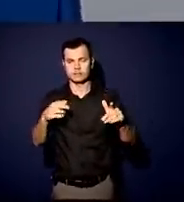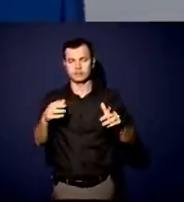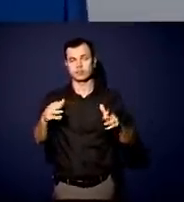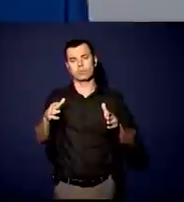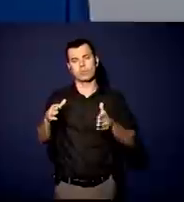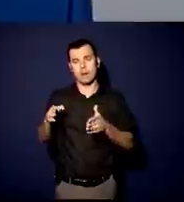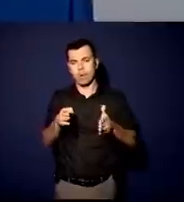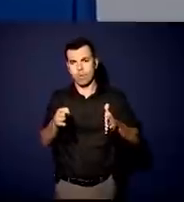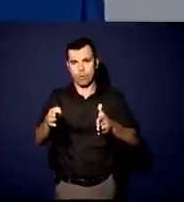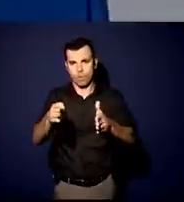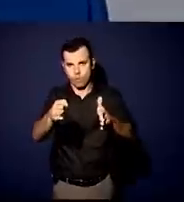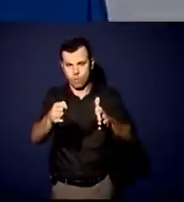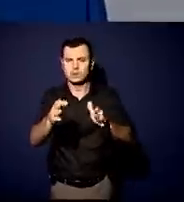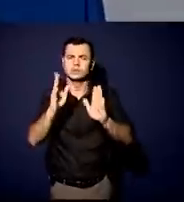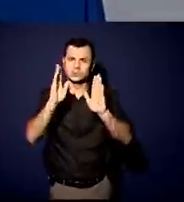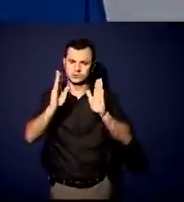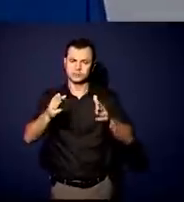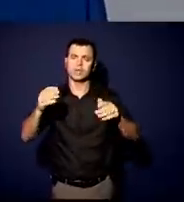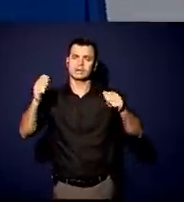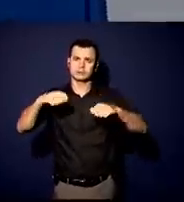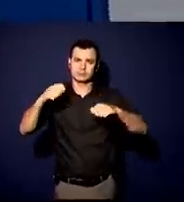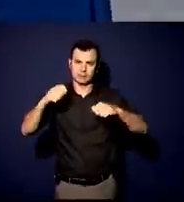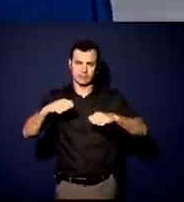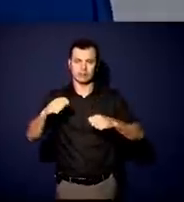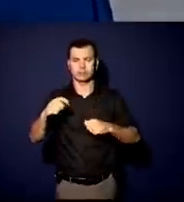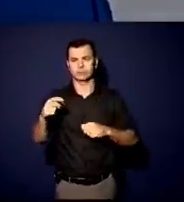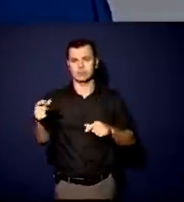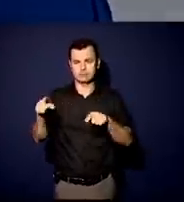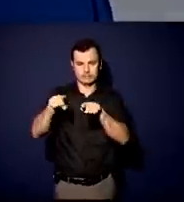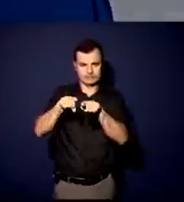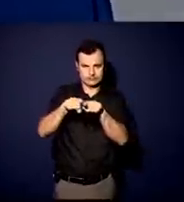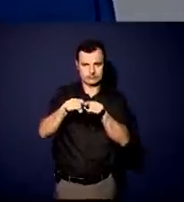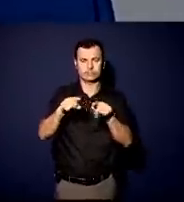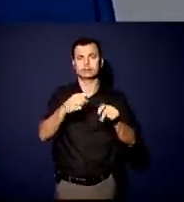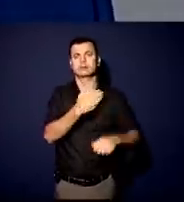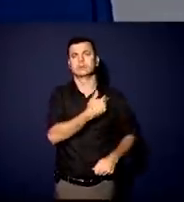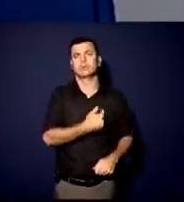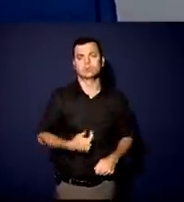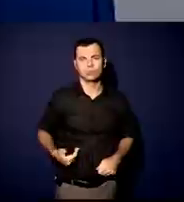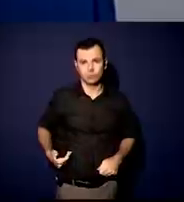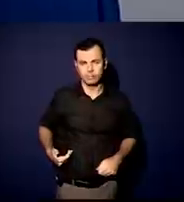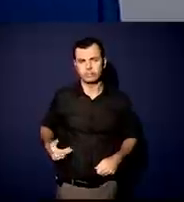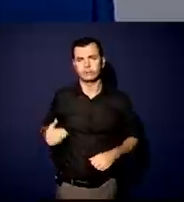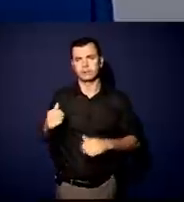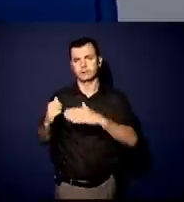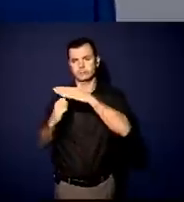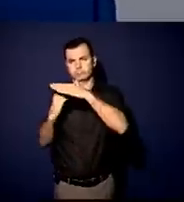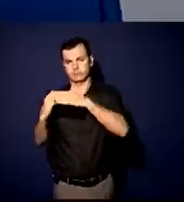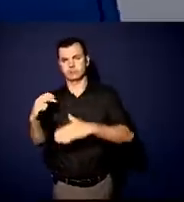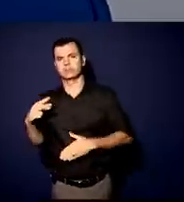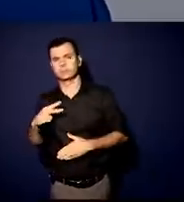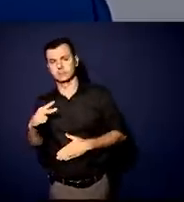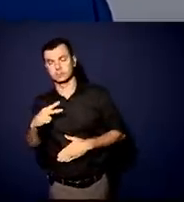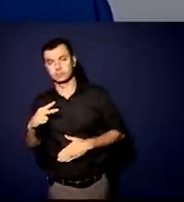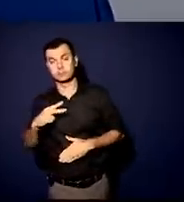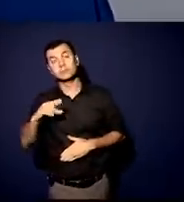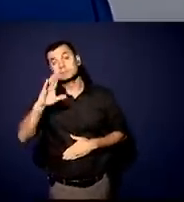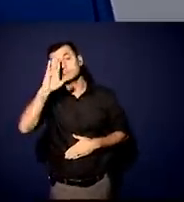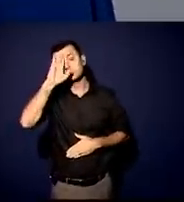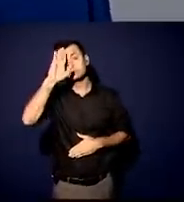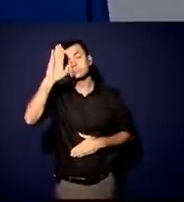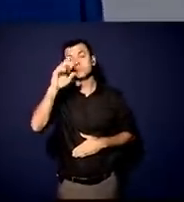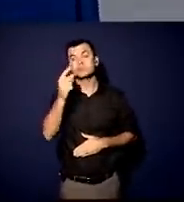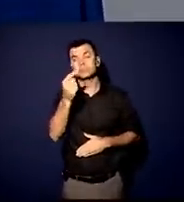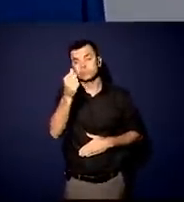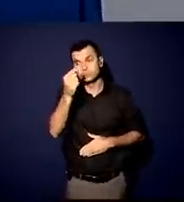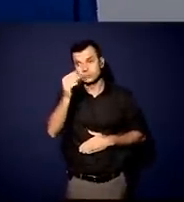essa parceria público-privada. Não é disso que a gente está falando. A gente está falando de ter a maior descarga de investimento na Baixada Santista dos últimos anos,